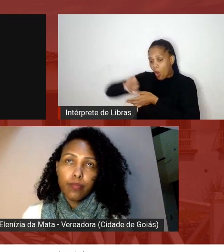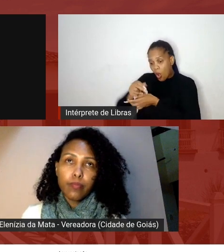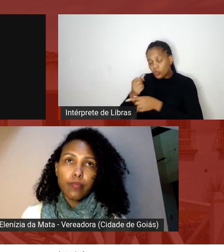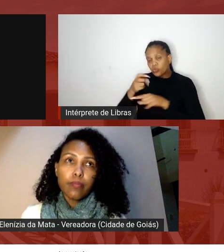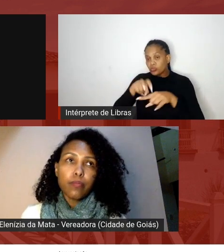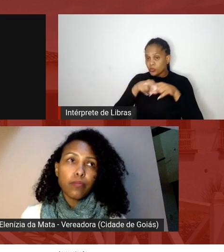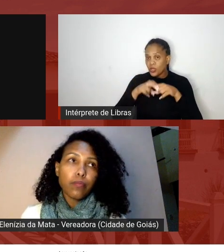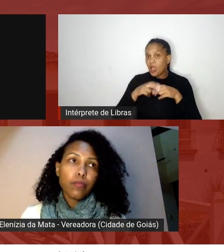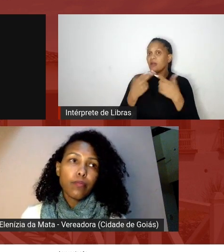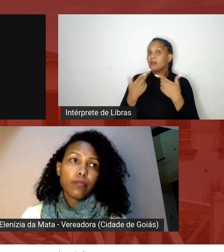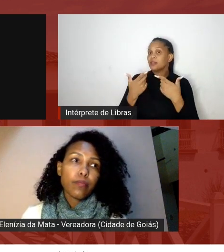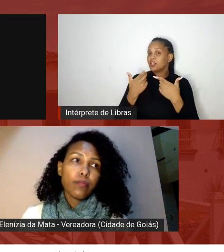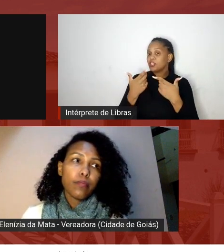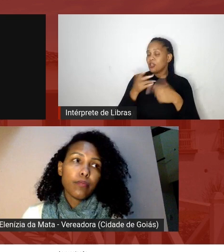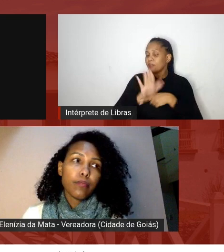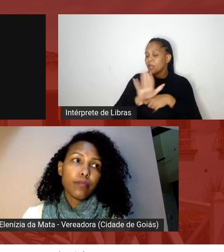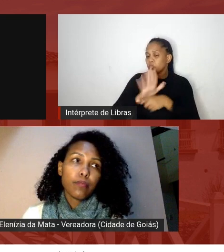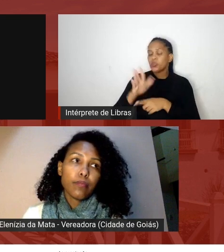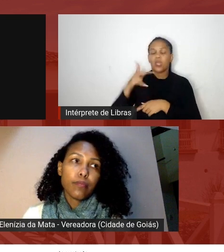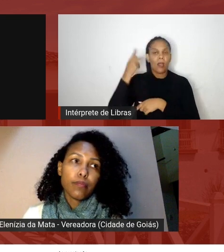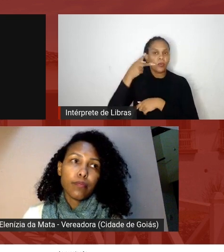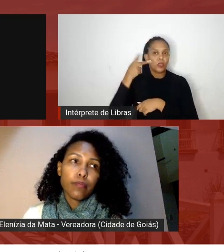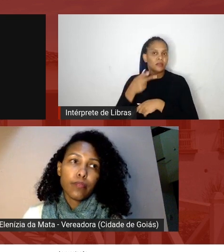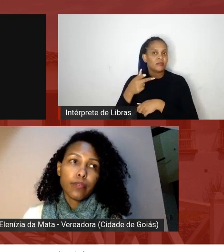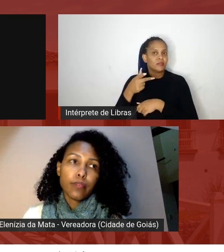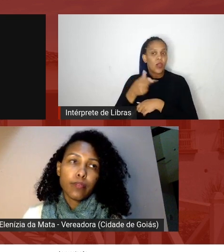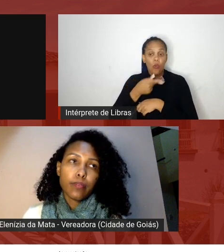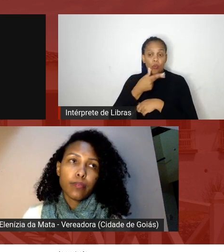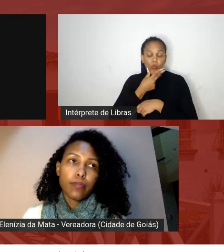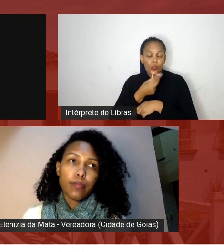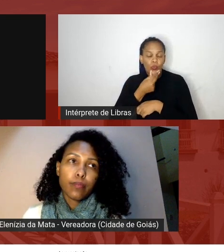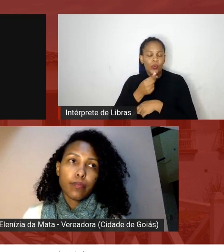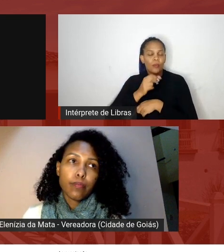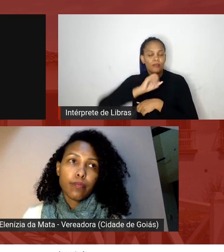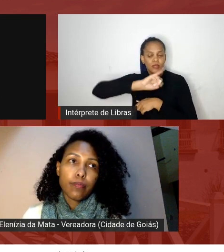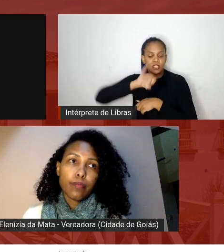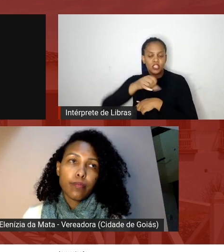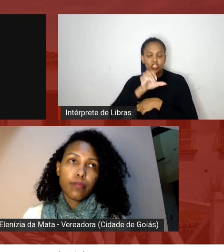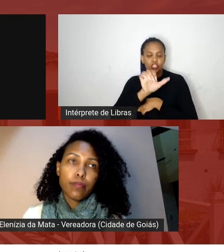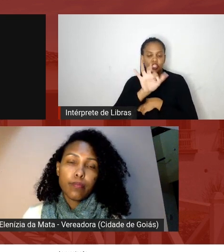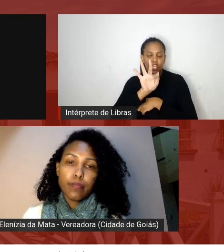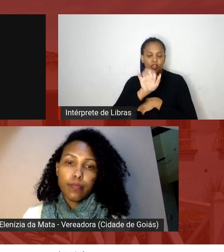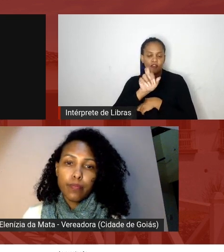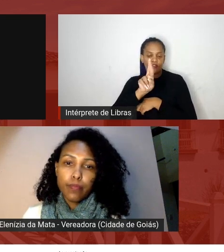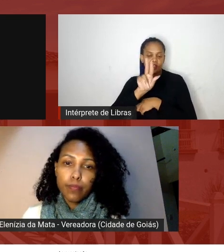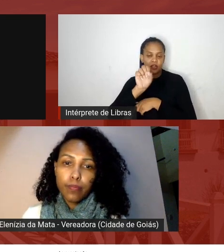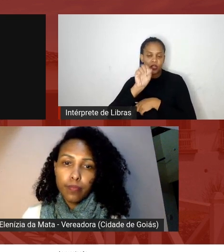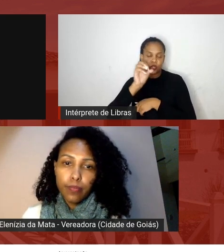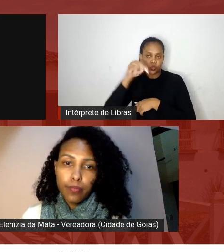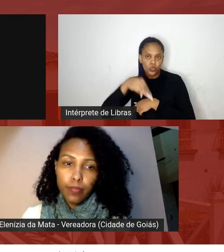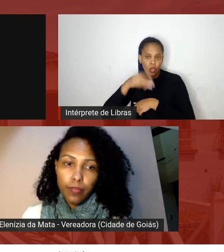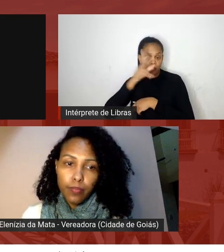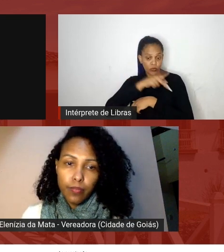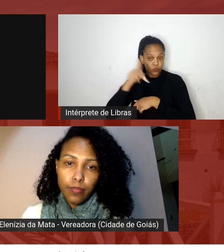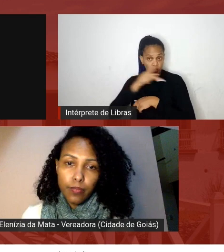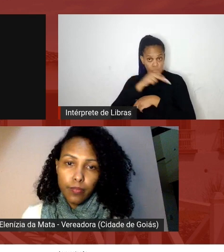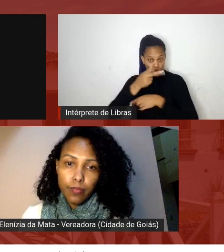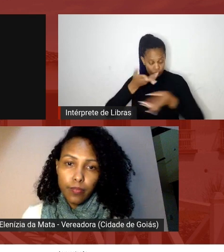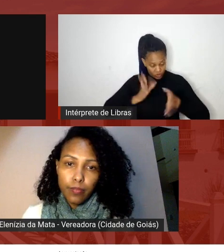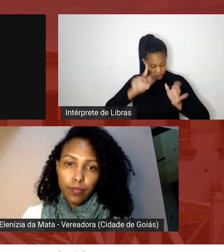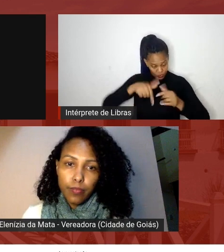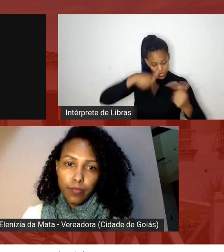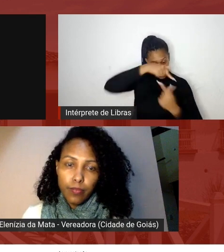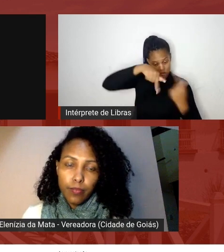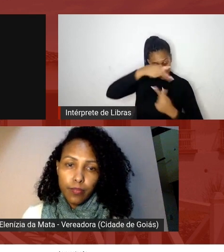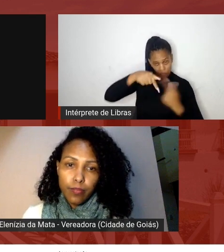cito Jefferson um professor que é nasce daqui quilombola foi para fora estudou e voltou passando num concurso